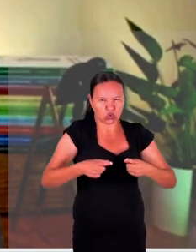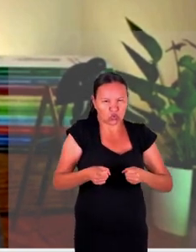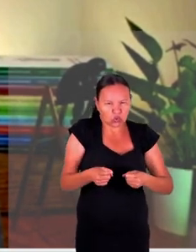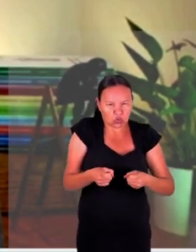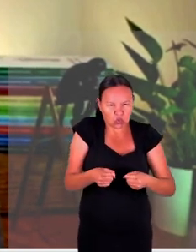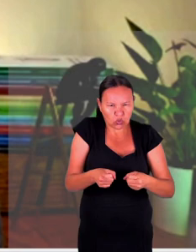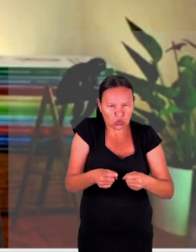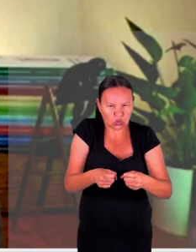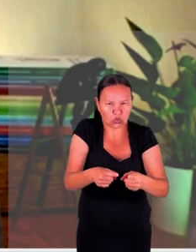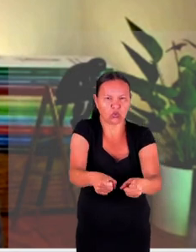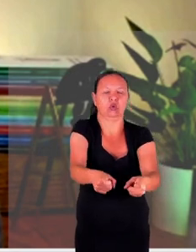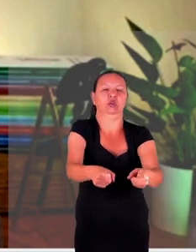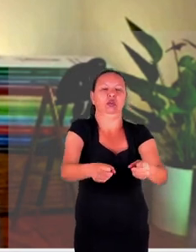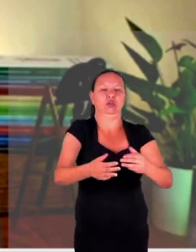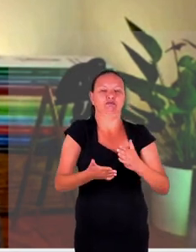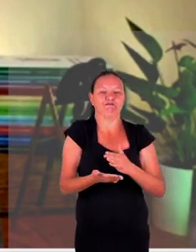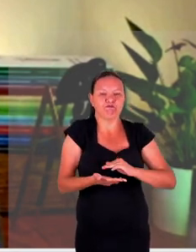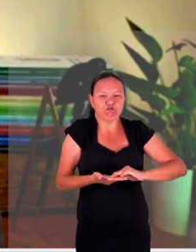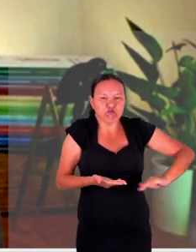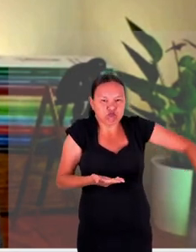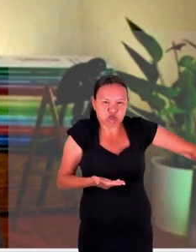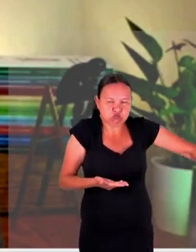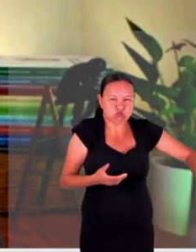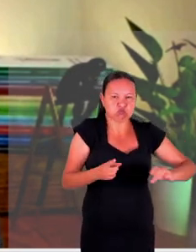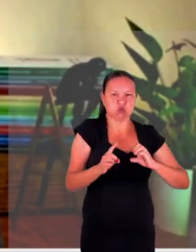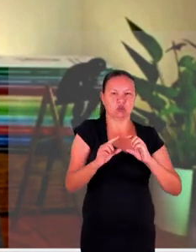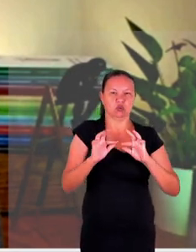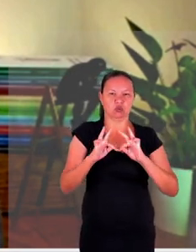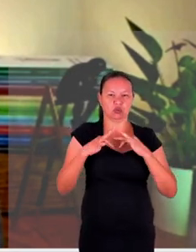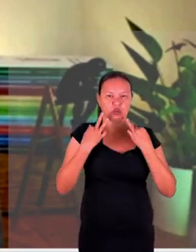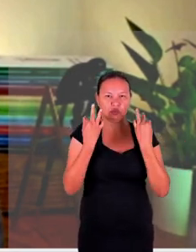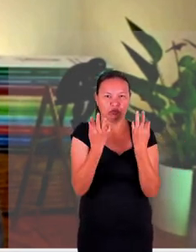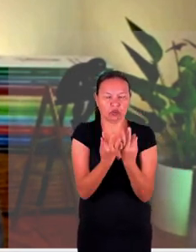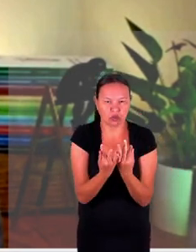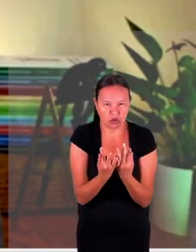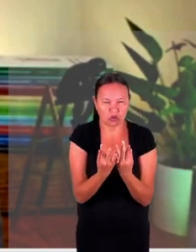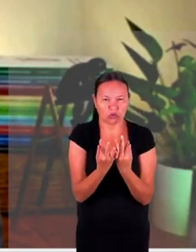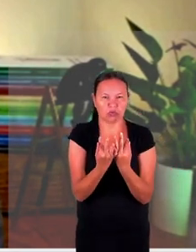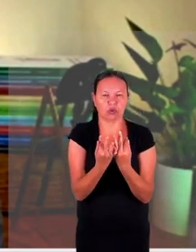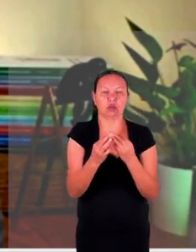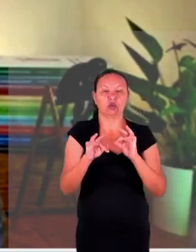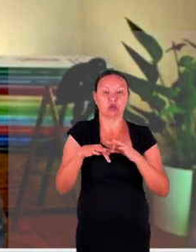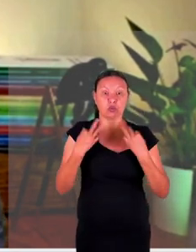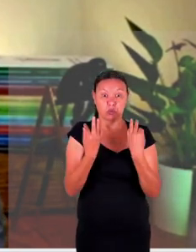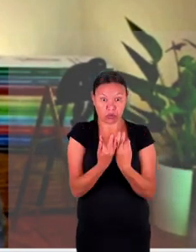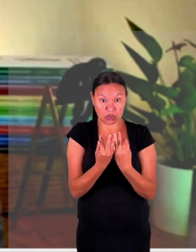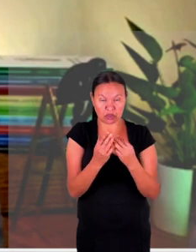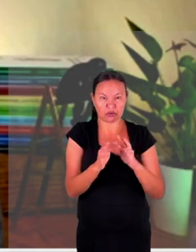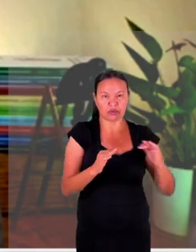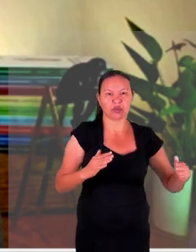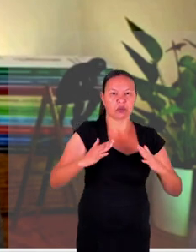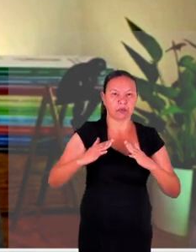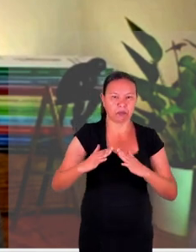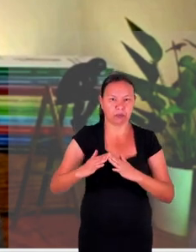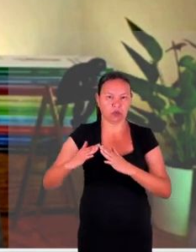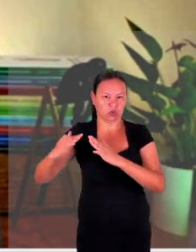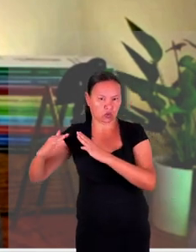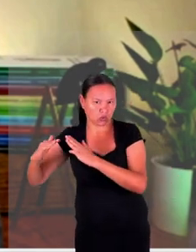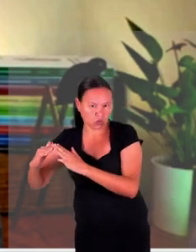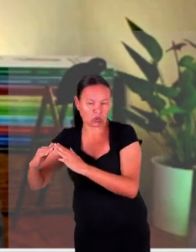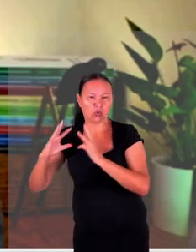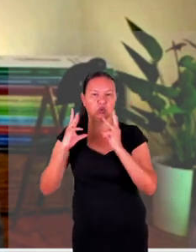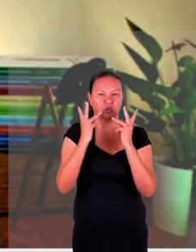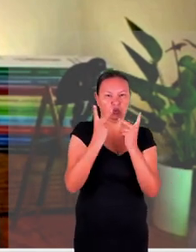expõe uma ruptura de famílias um conflito armado expõe uma ruptura da vizinhança como um todo